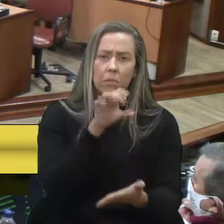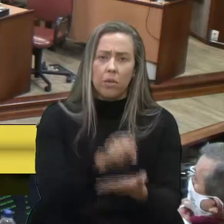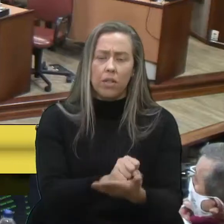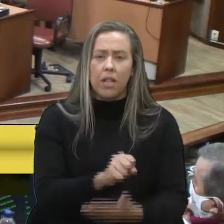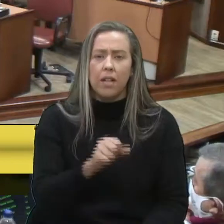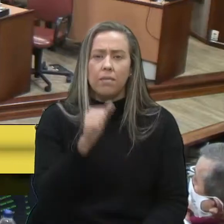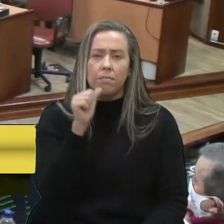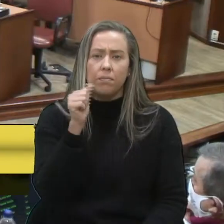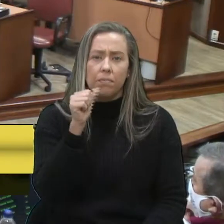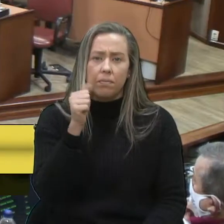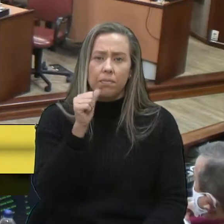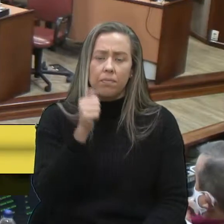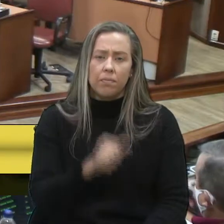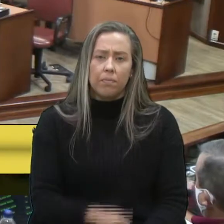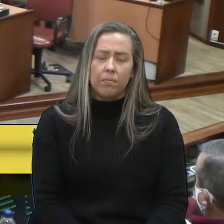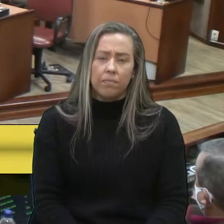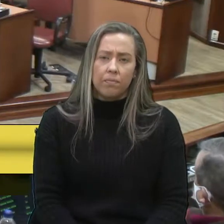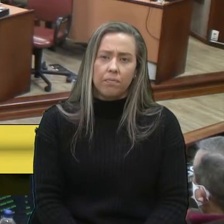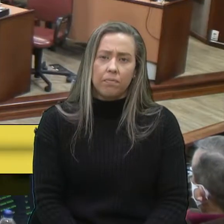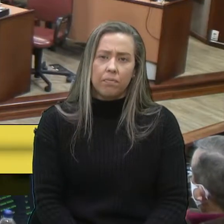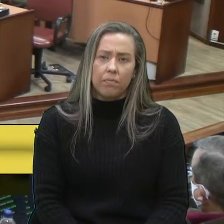Bom, com a palavra.